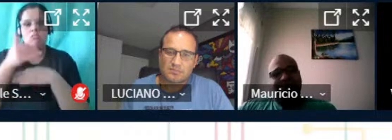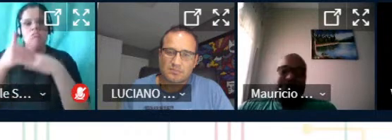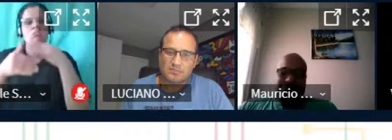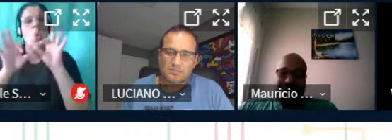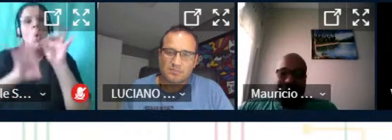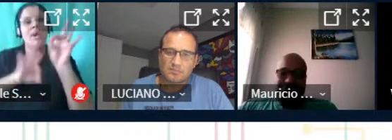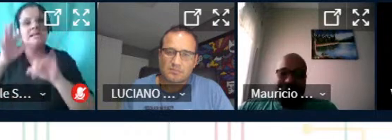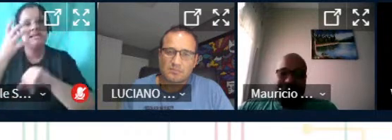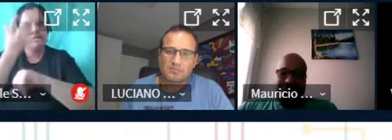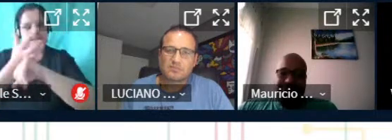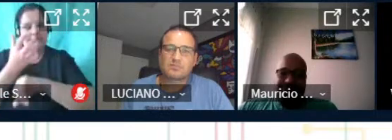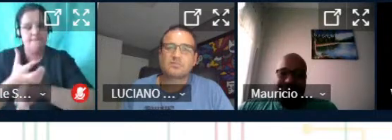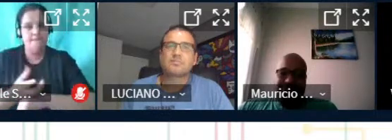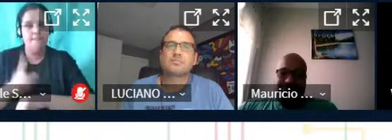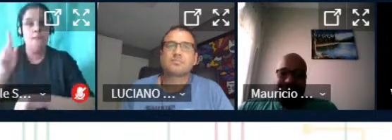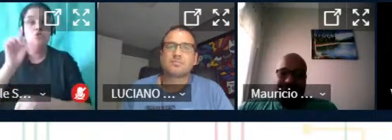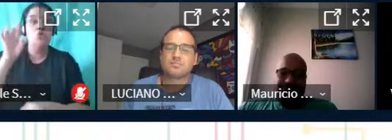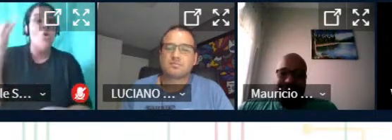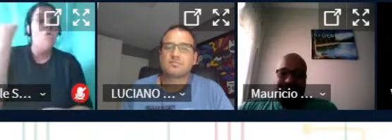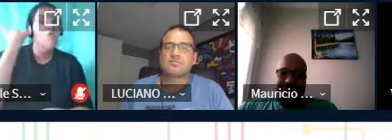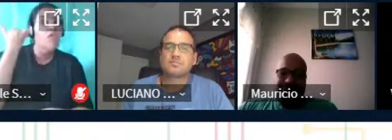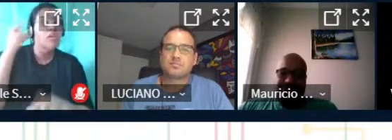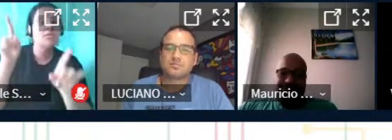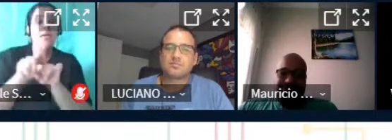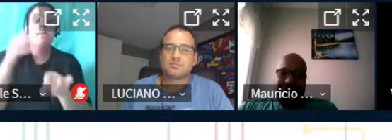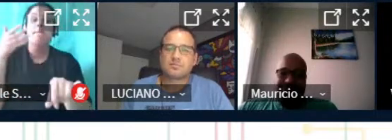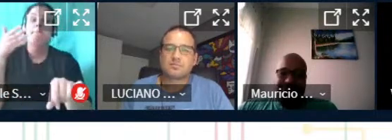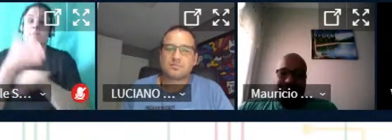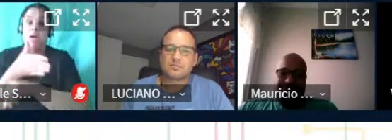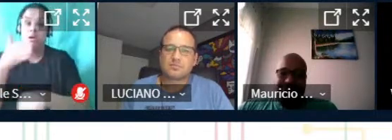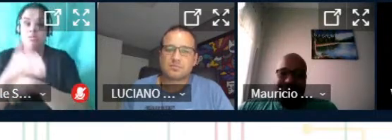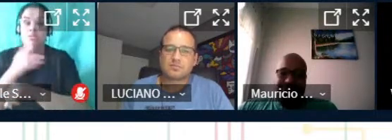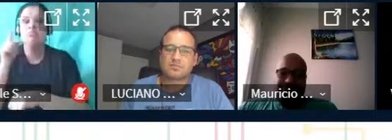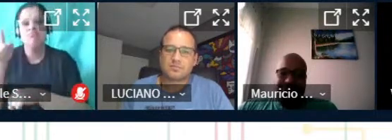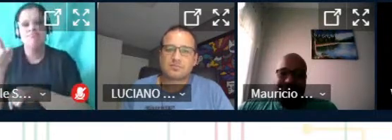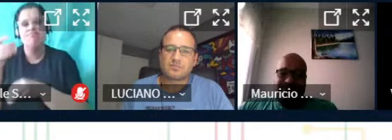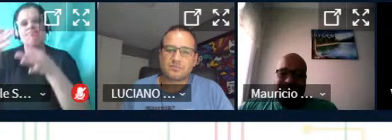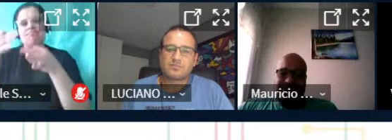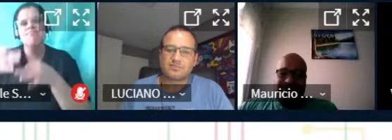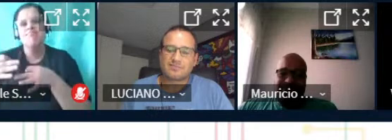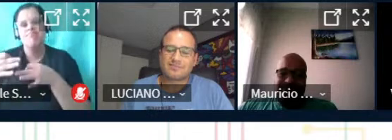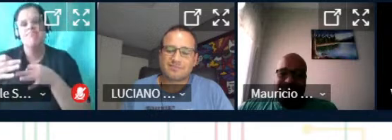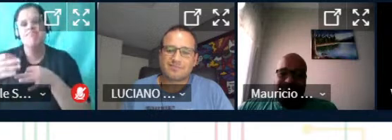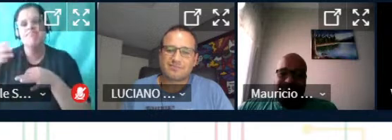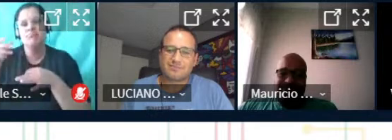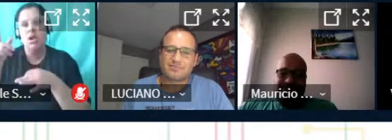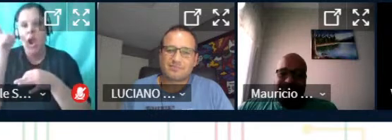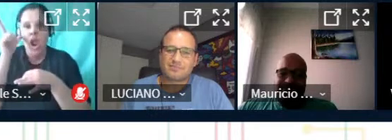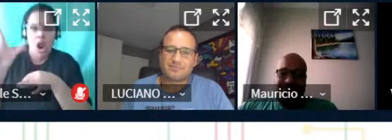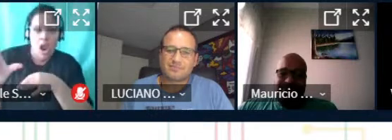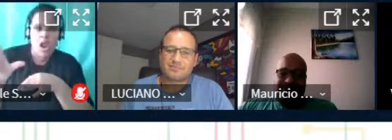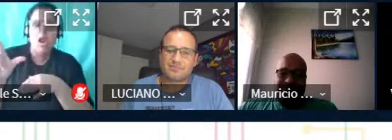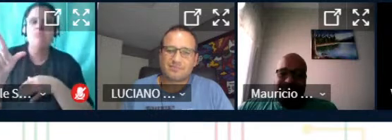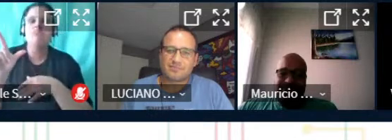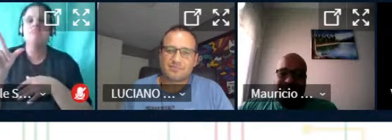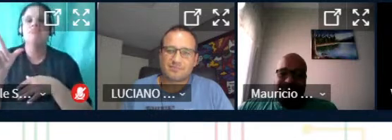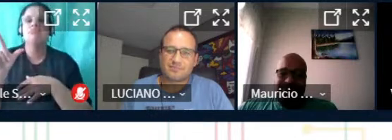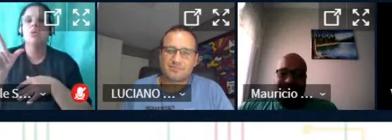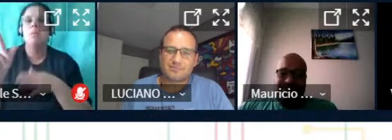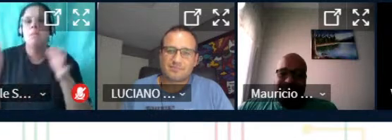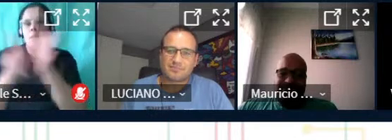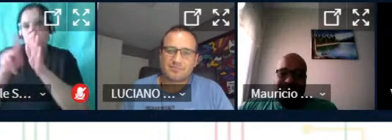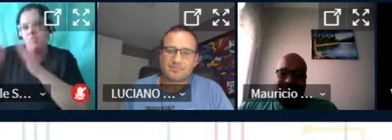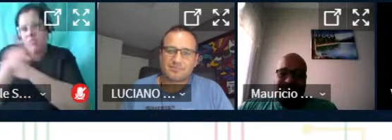mais um mero receptor ele também tem que participar e para ti com certeza é um achado é um ganho em termos de docência não é